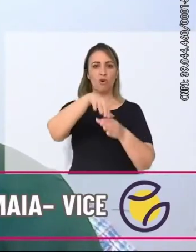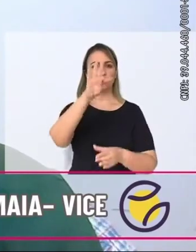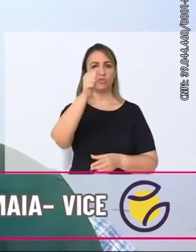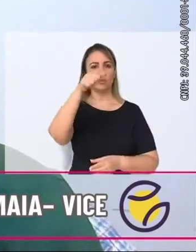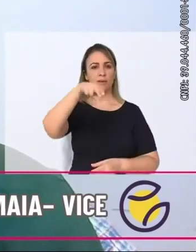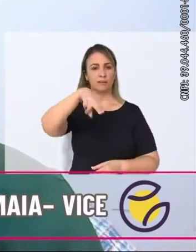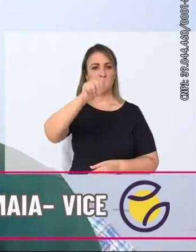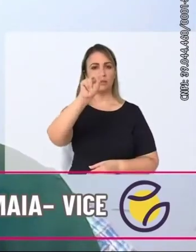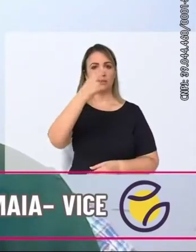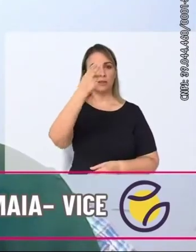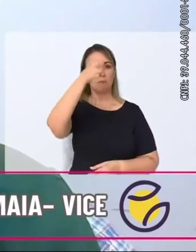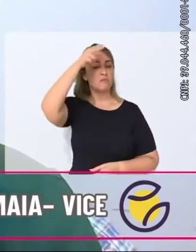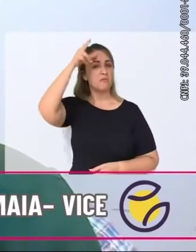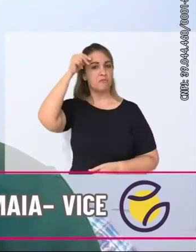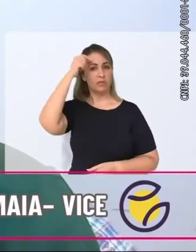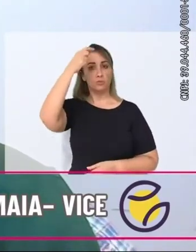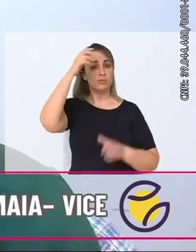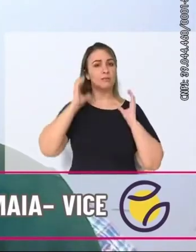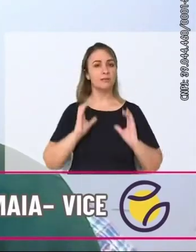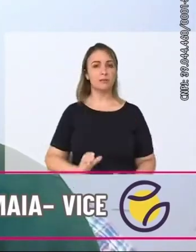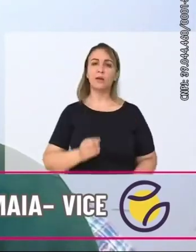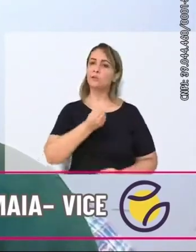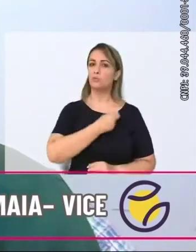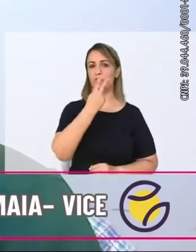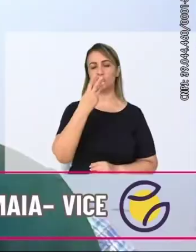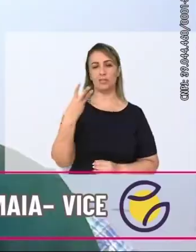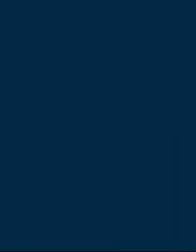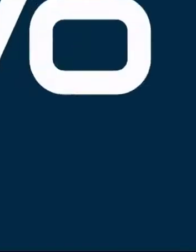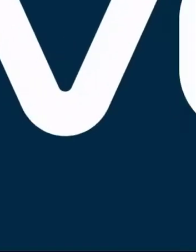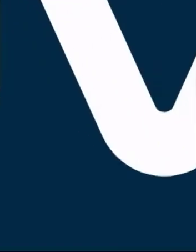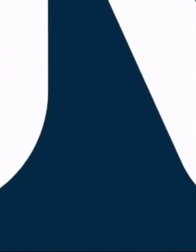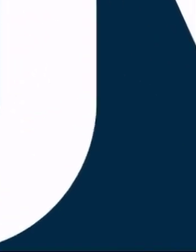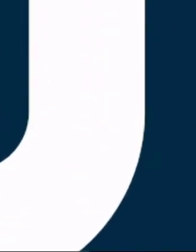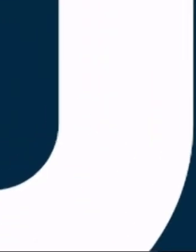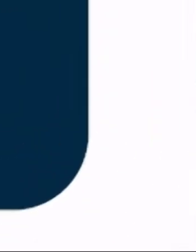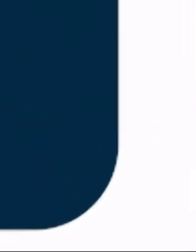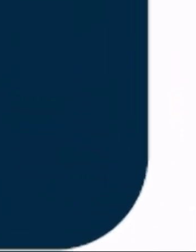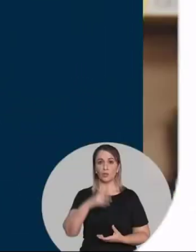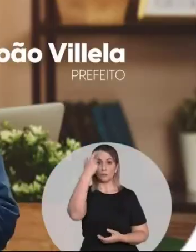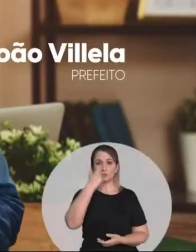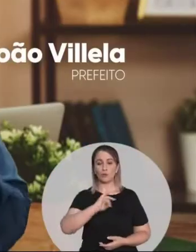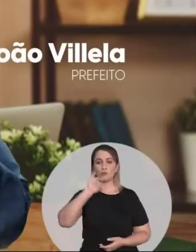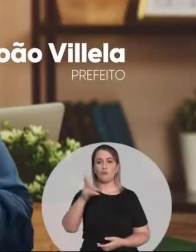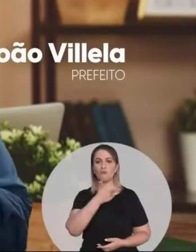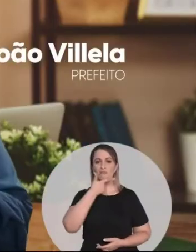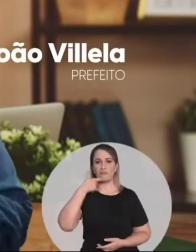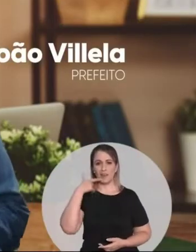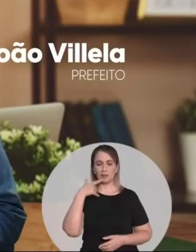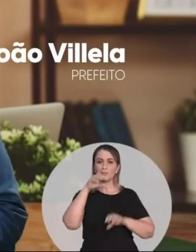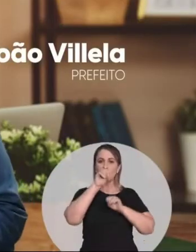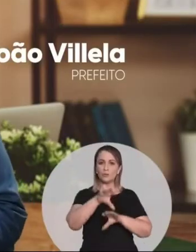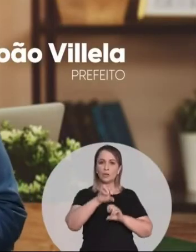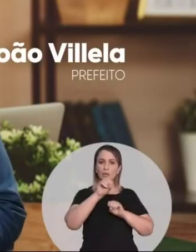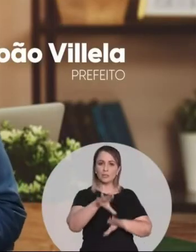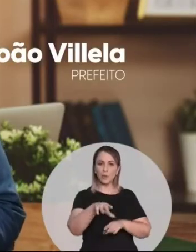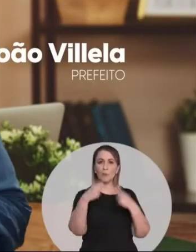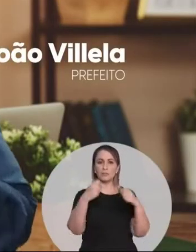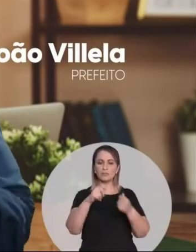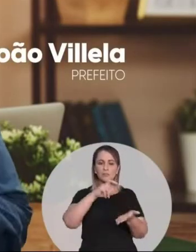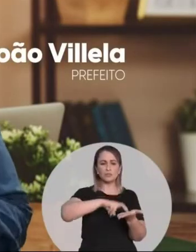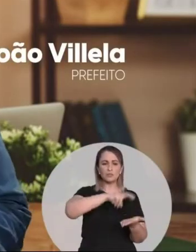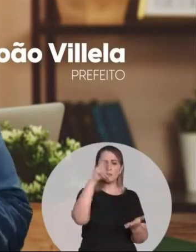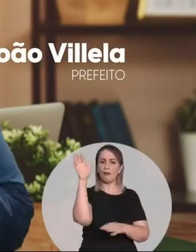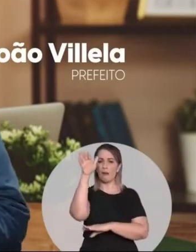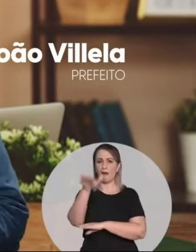Taná Prefeito e Andréa Vice. Cidadania 23. Agora é hora do novo. Sou João Vilela. A educação precisa